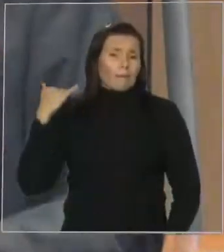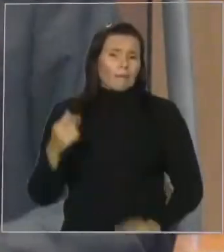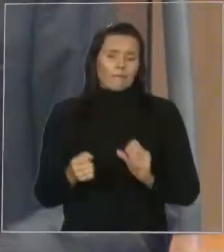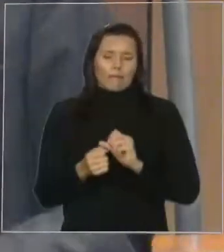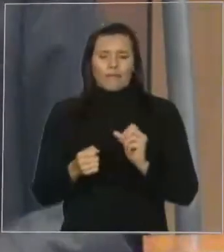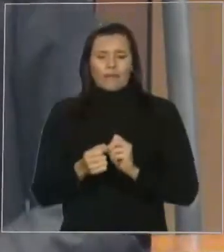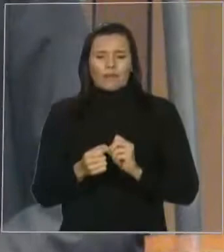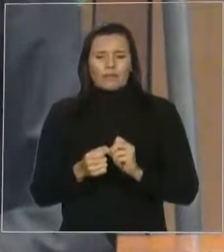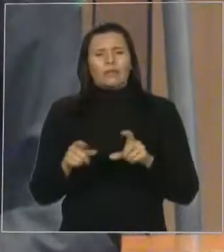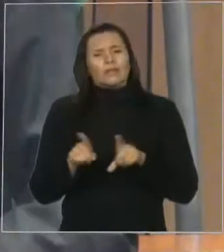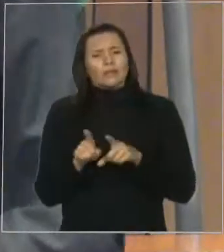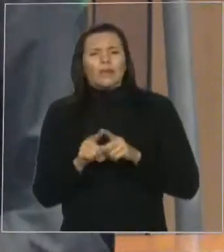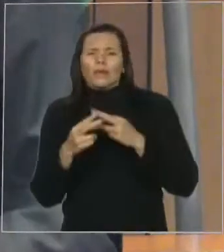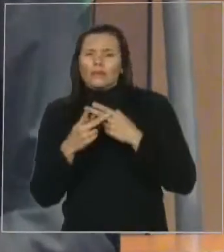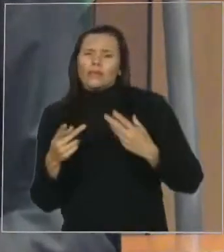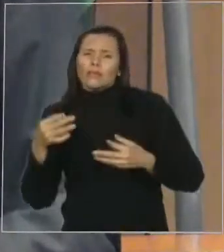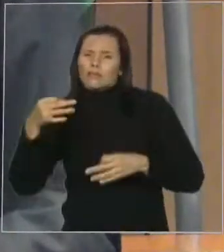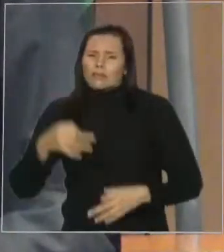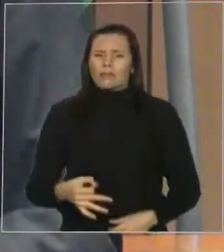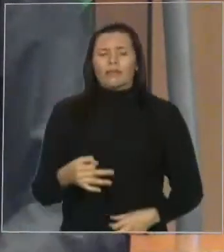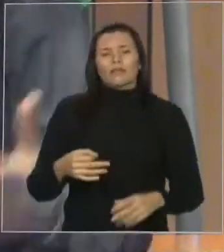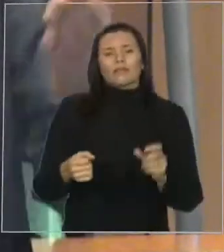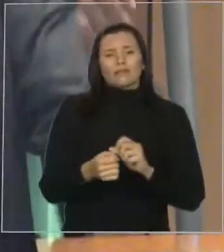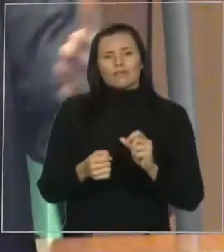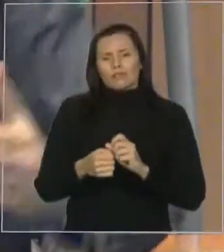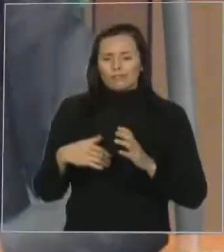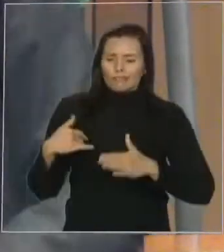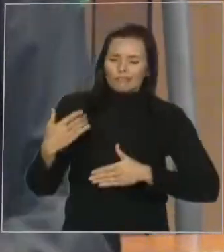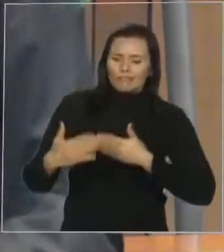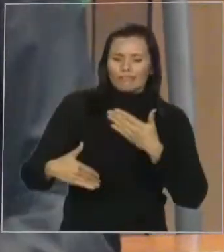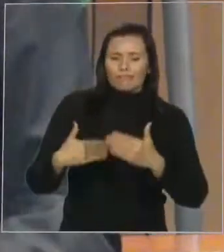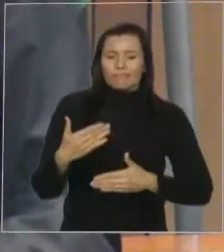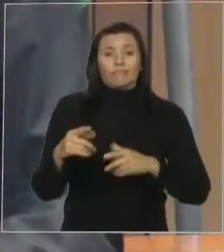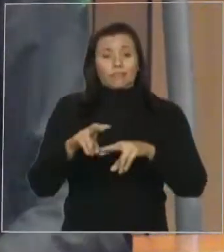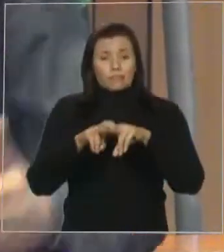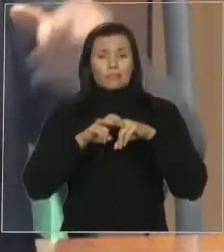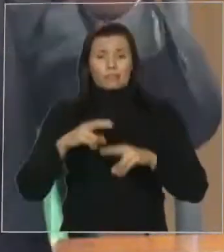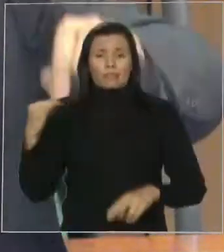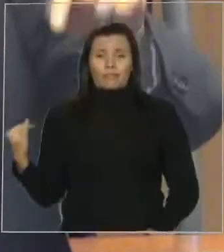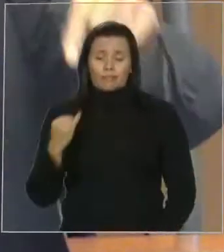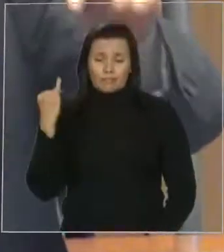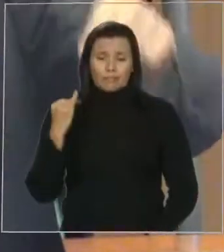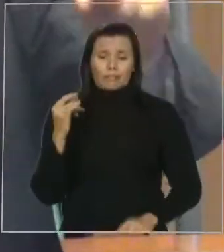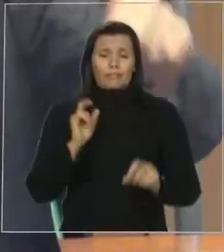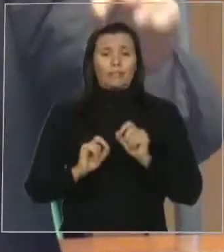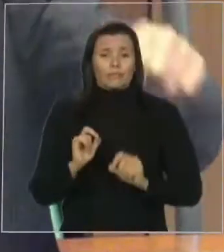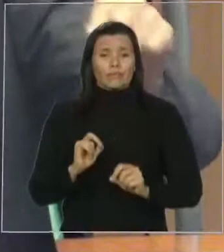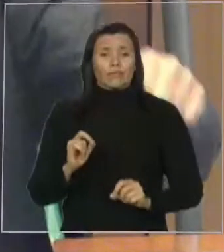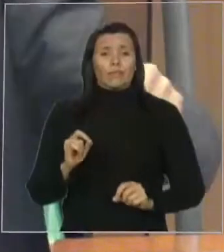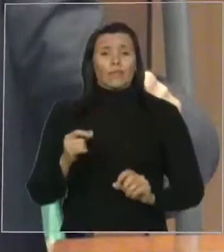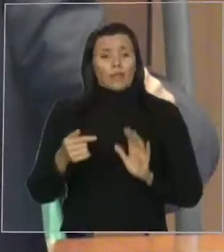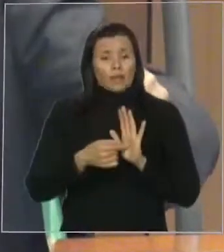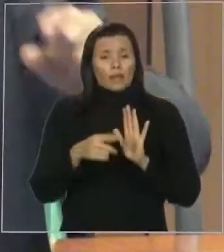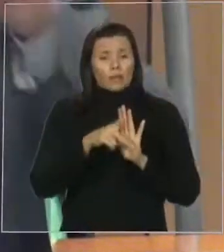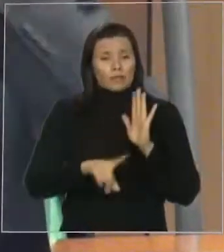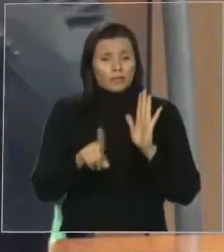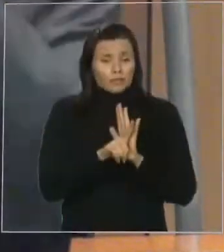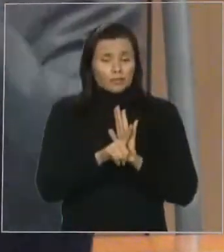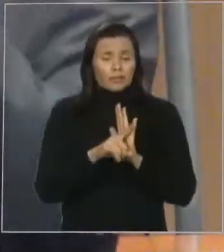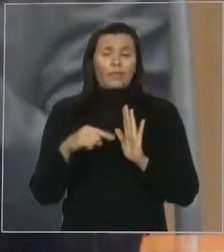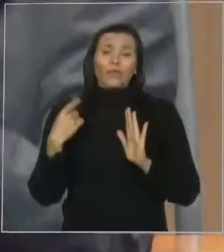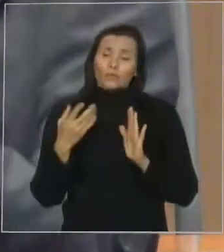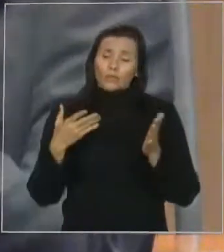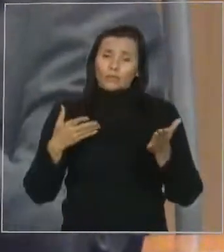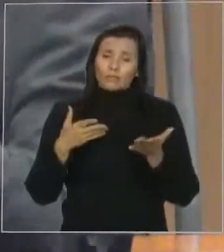momento da nossa trajetória existencial. Por isso que é tão importante a decisão que nós tomamos aqui hoje, por